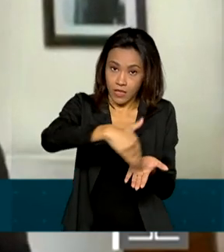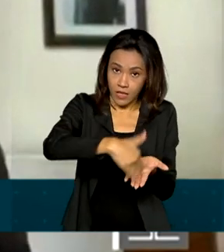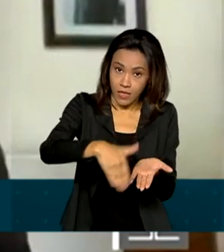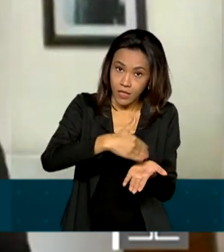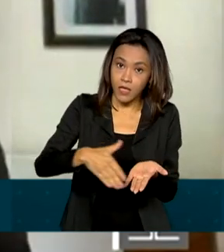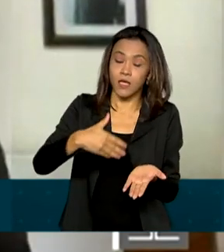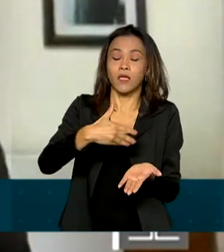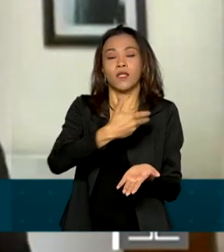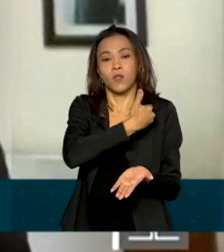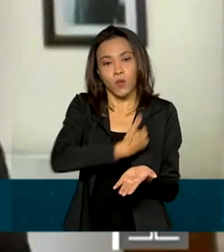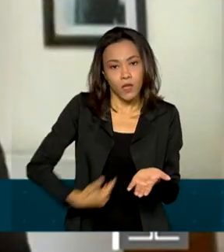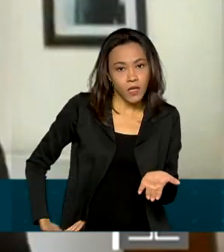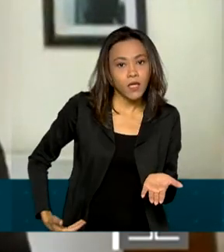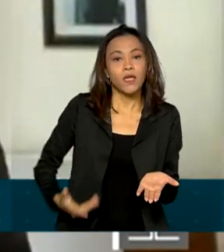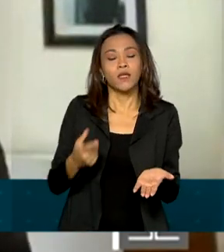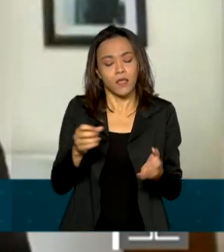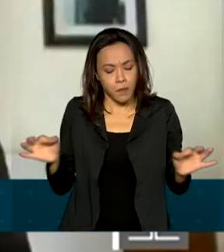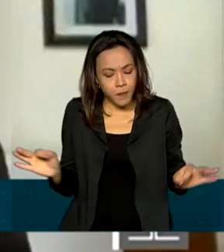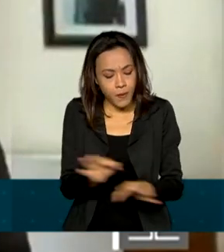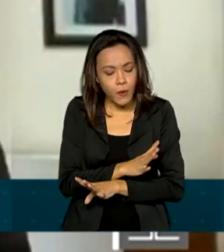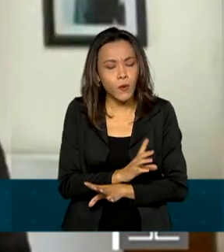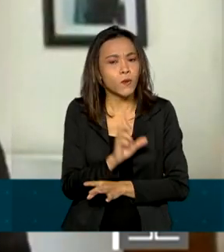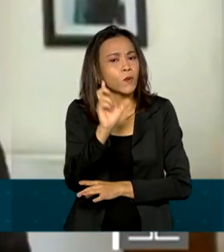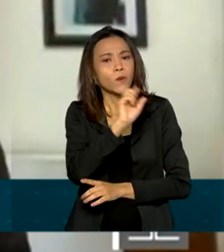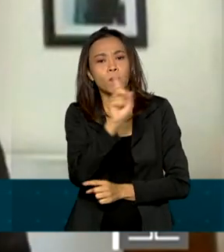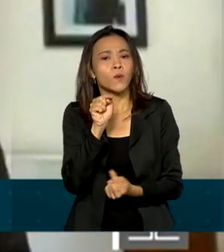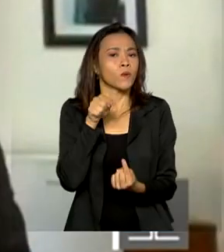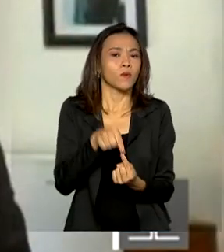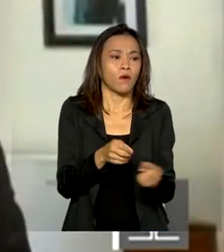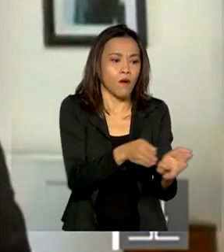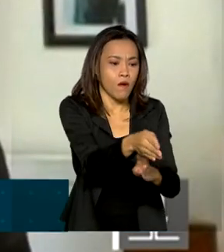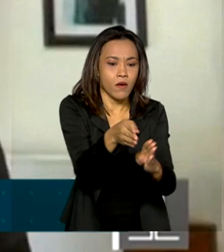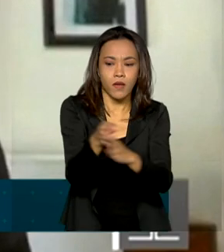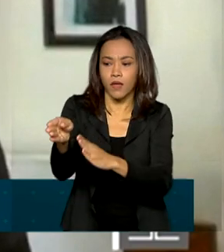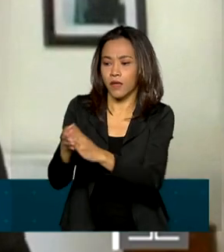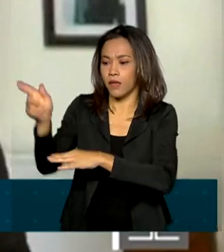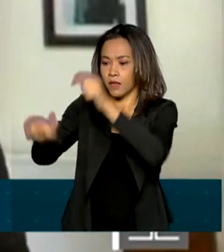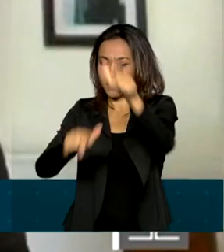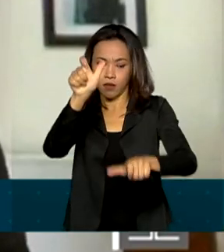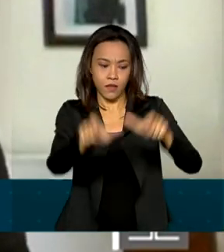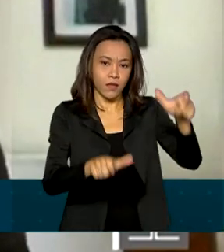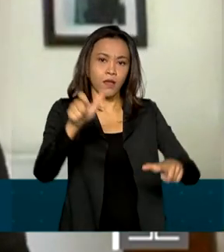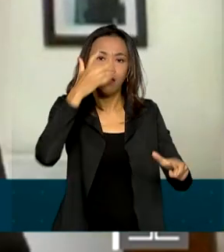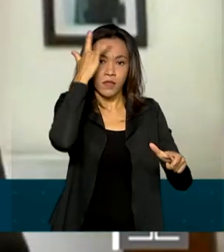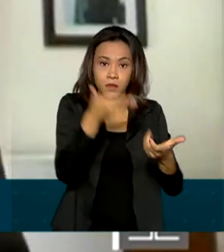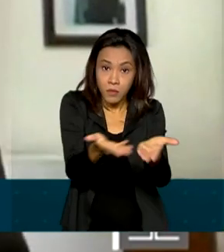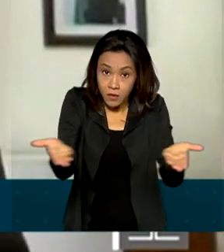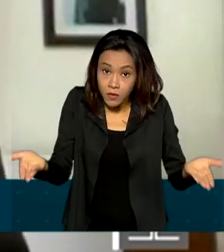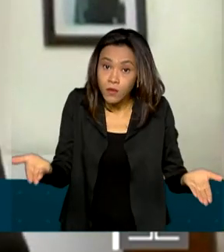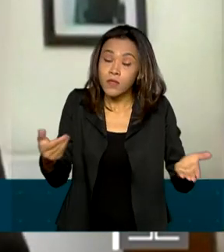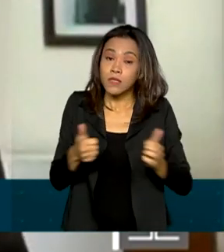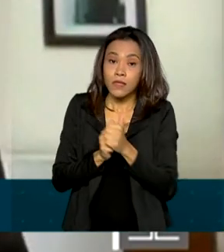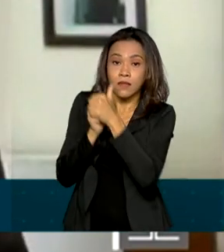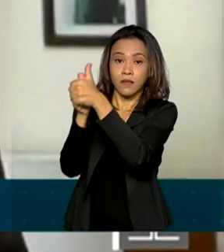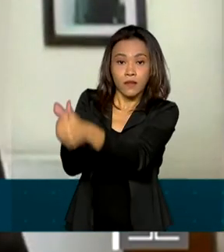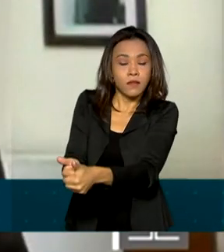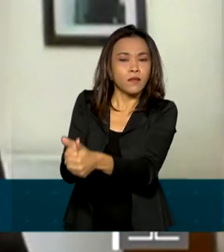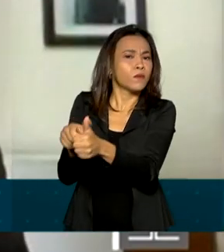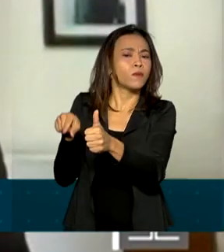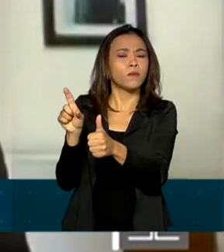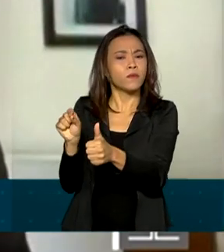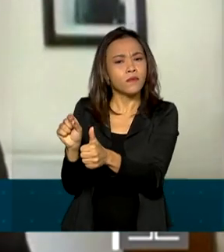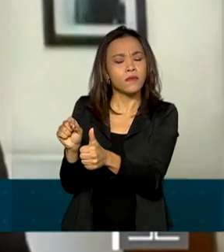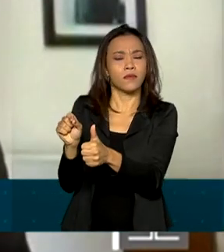fazendo o seu papel de orientar a sociedade à luz das recomendações que são emanadas